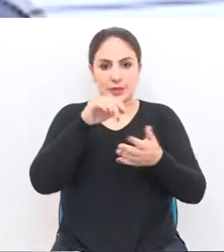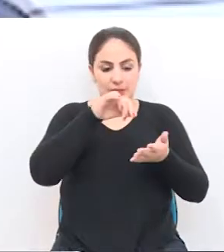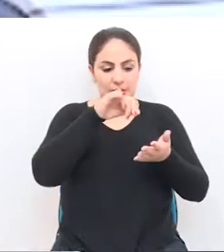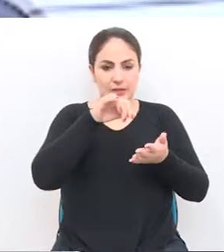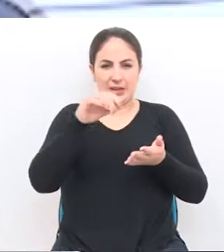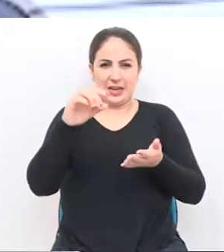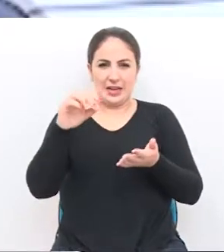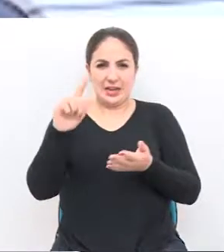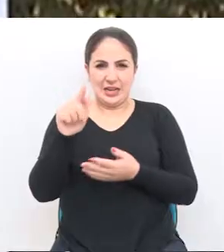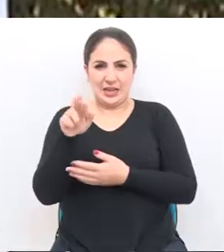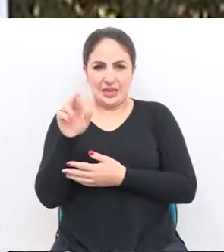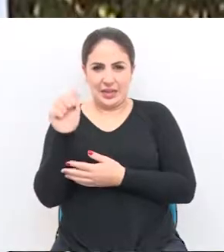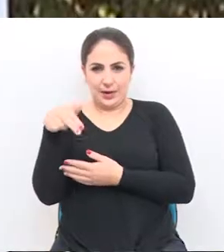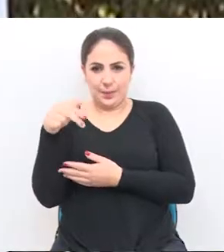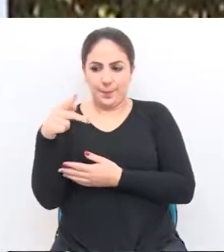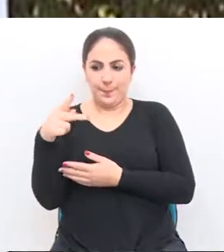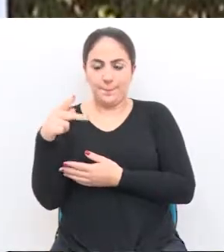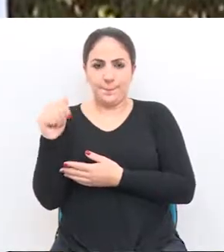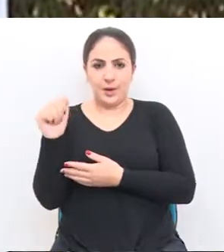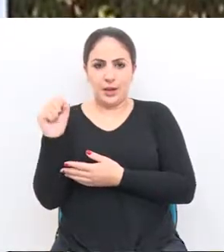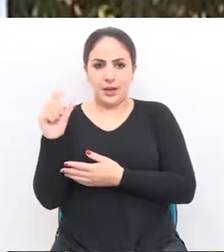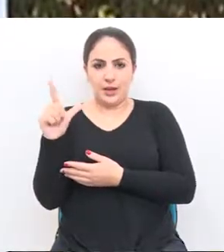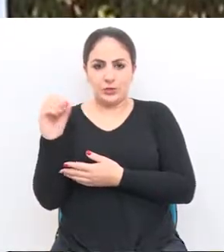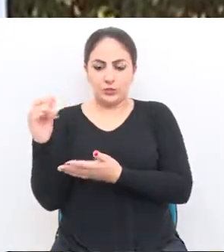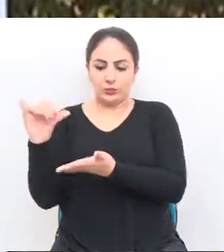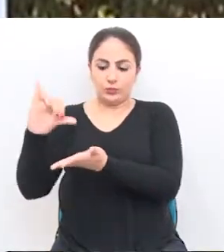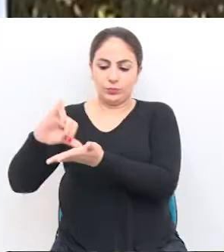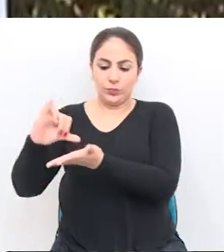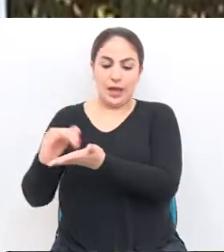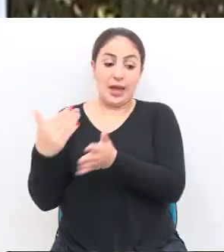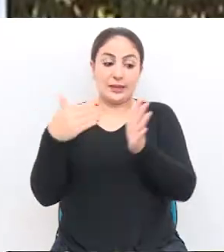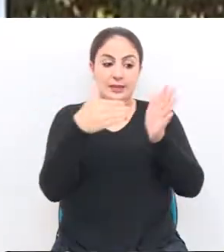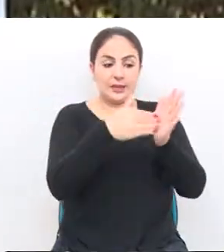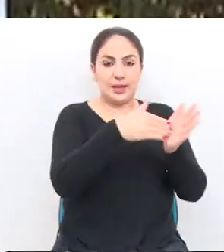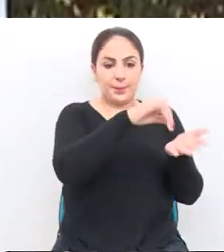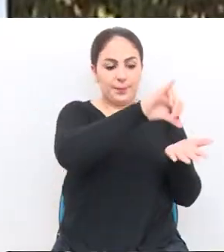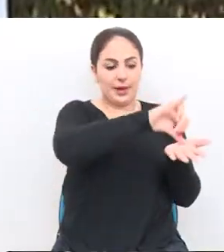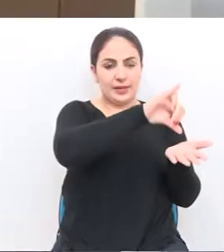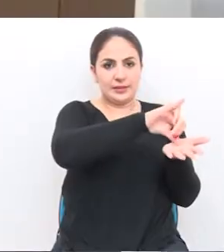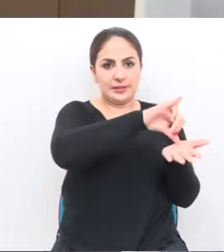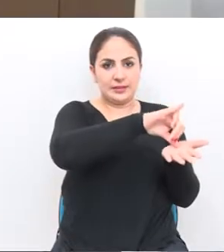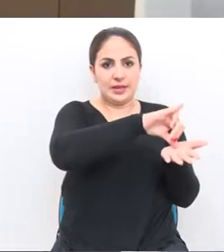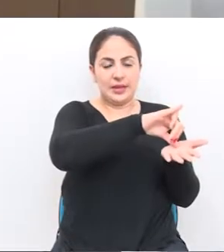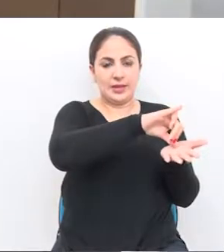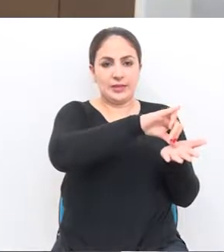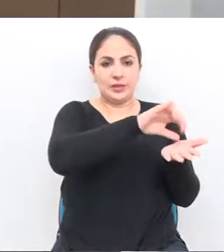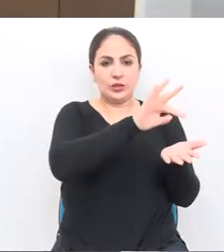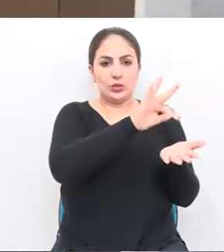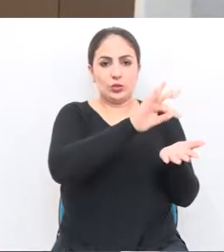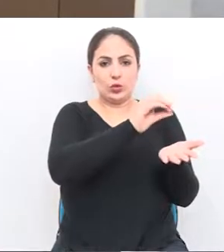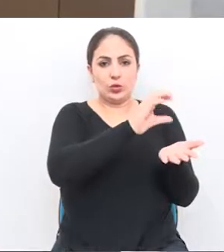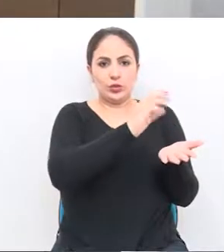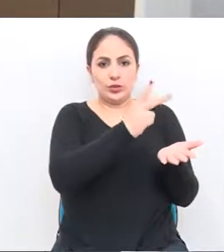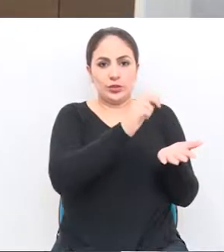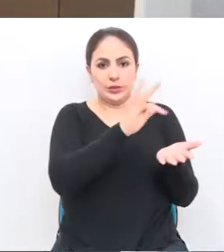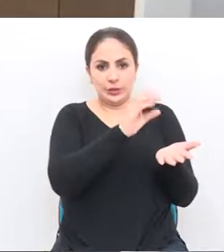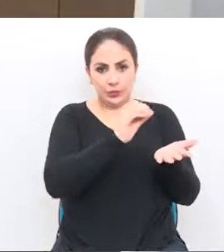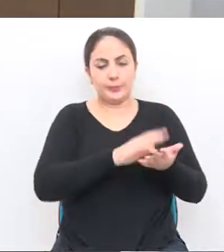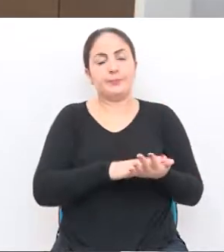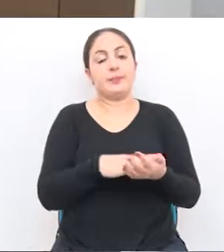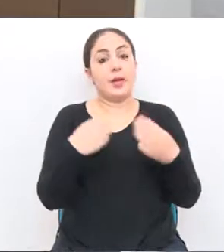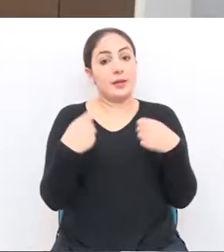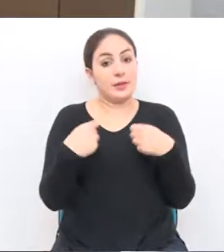percurso entre o Grã-Palazzo Centro de Eventos e a Praça Ernesto Toqueto. A demanda foi apresentada pela